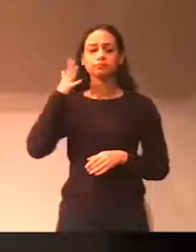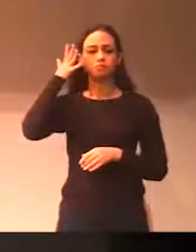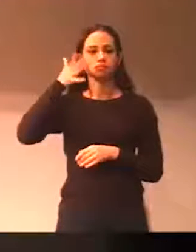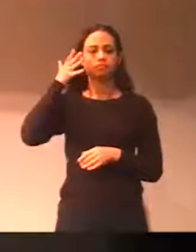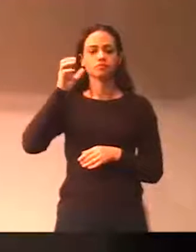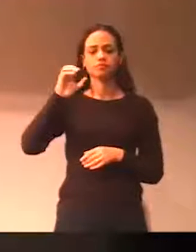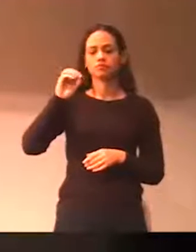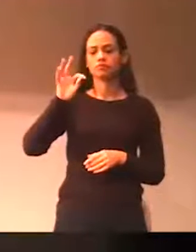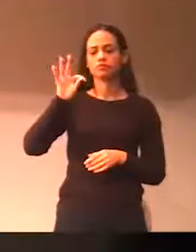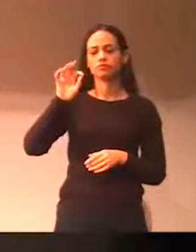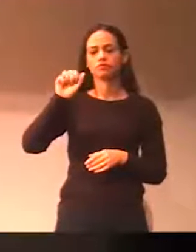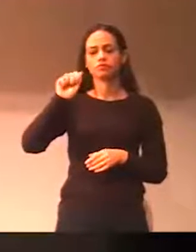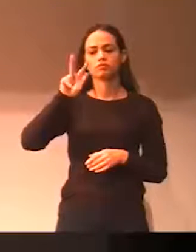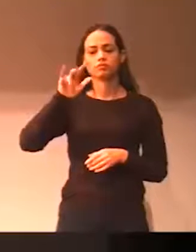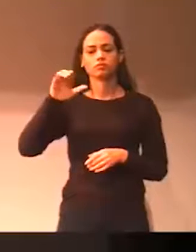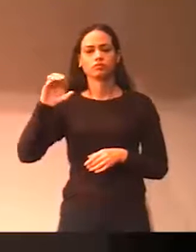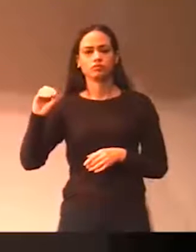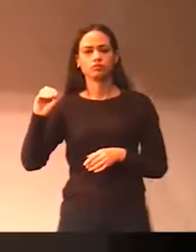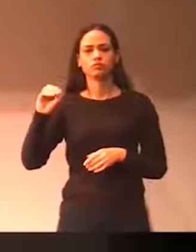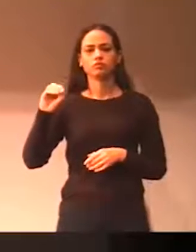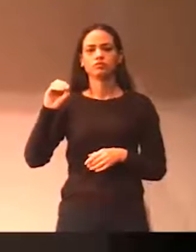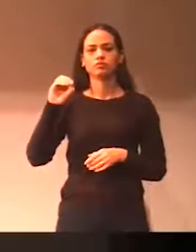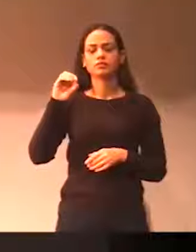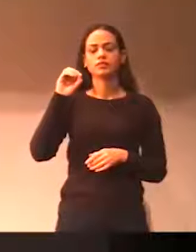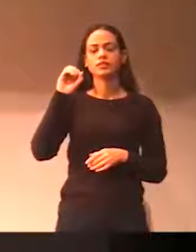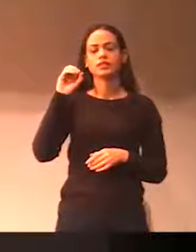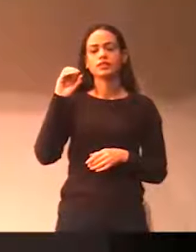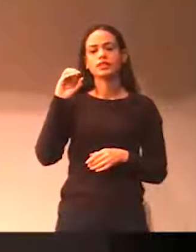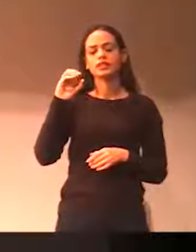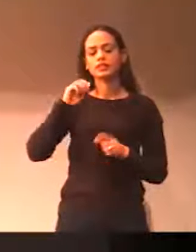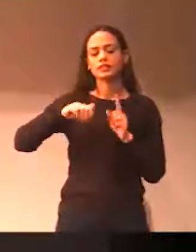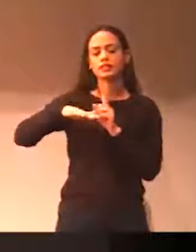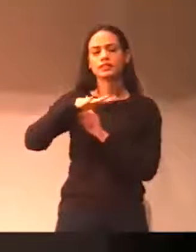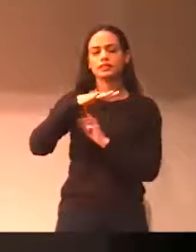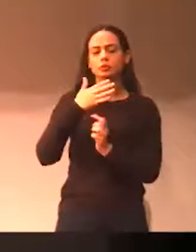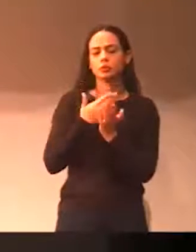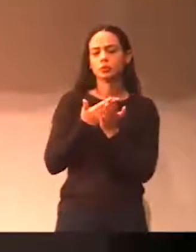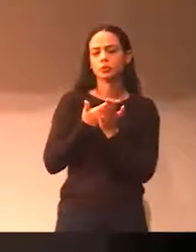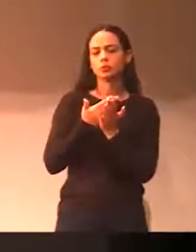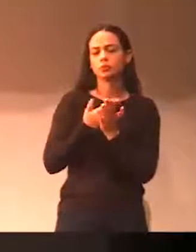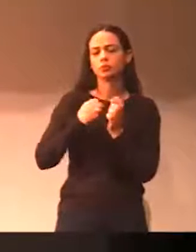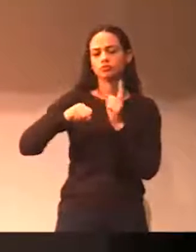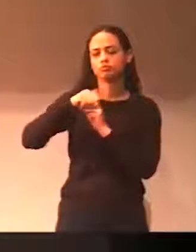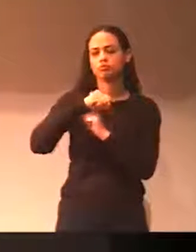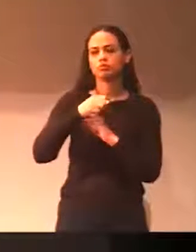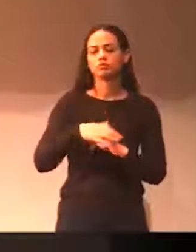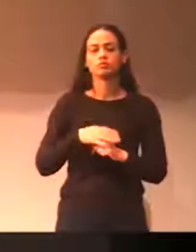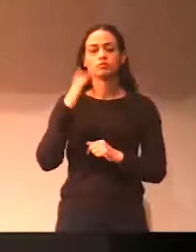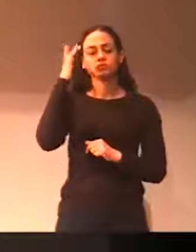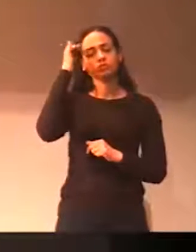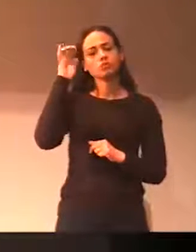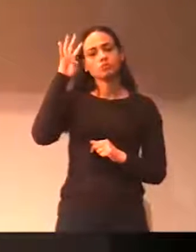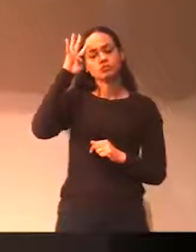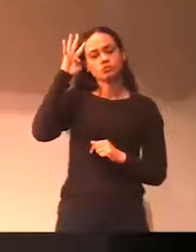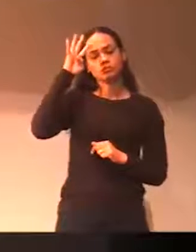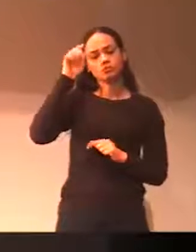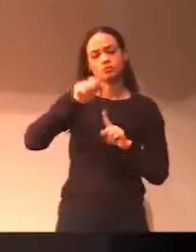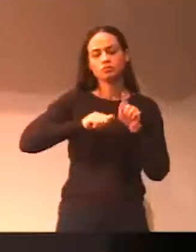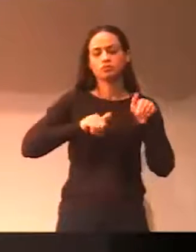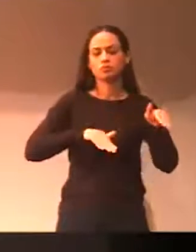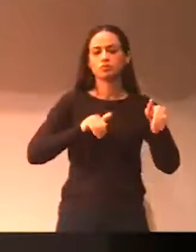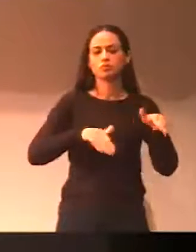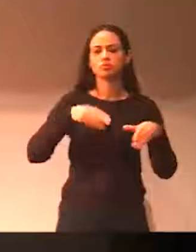Catelano, ele é um recém-formado cientista social. Então, amanhã, terça-feira, 4 de setembro, às 19h30, no Salão Proquial